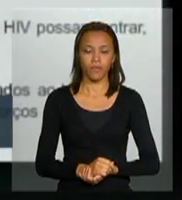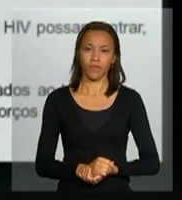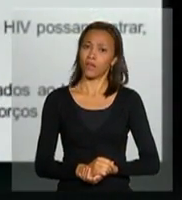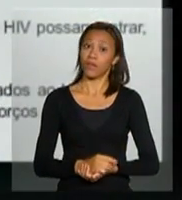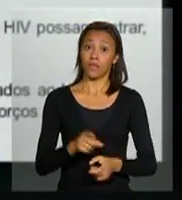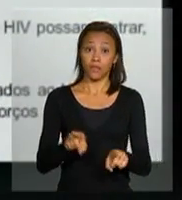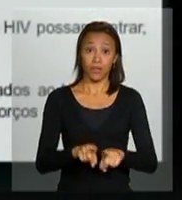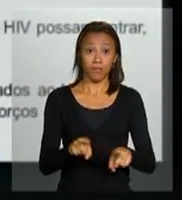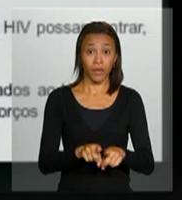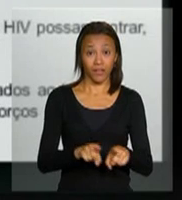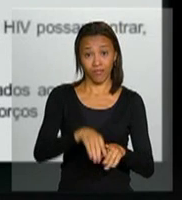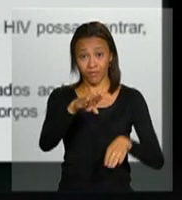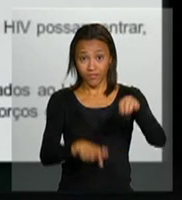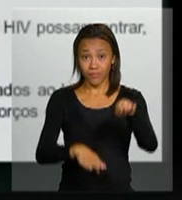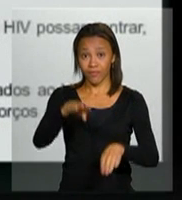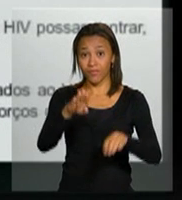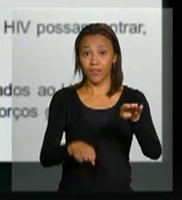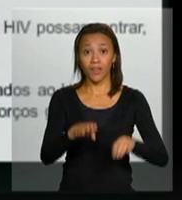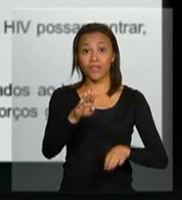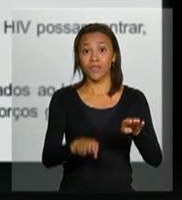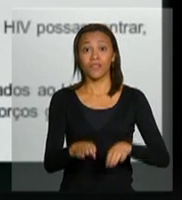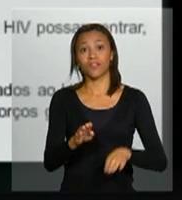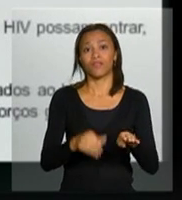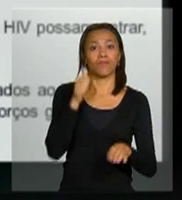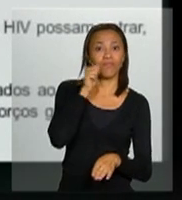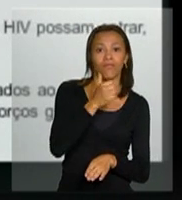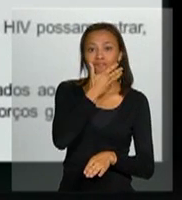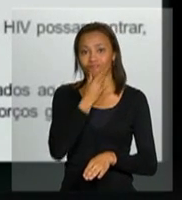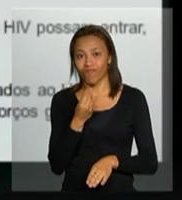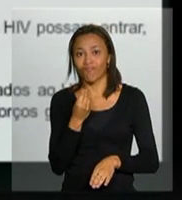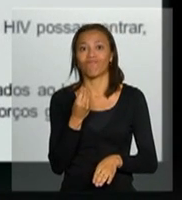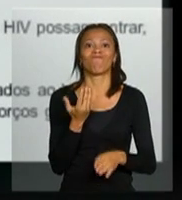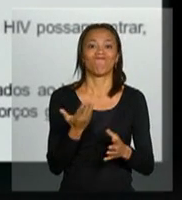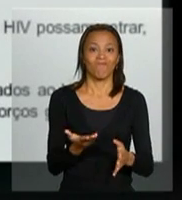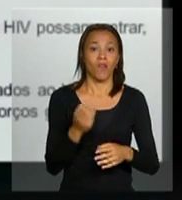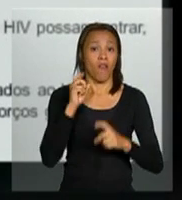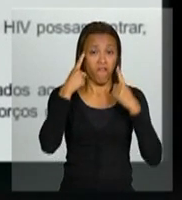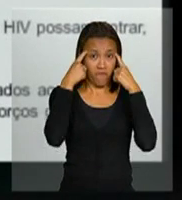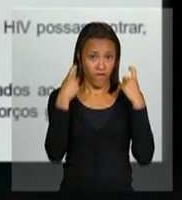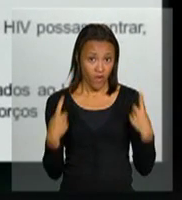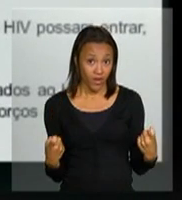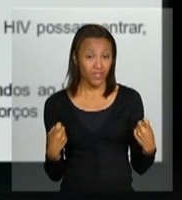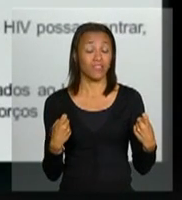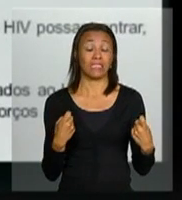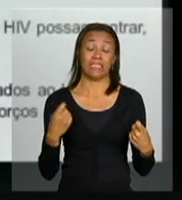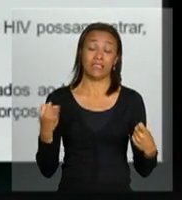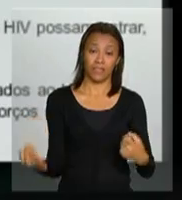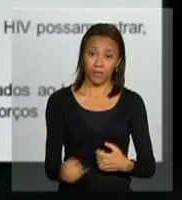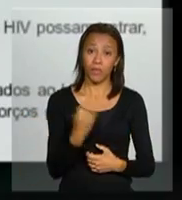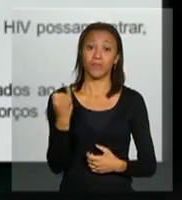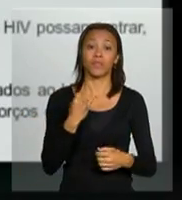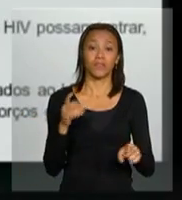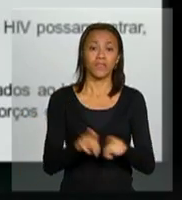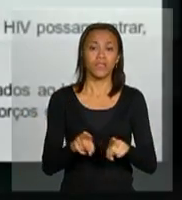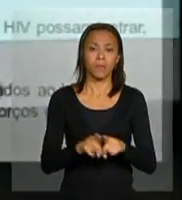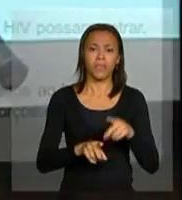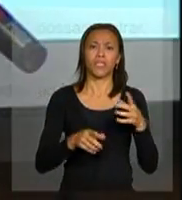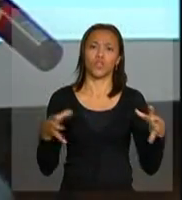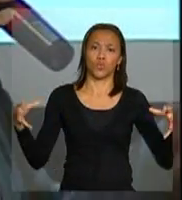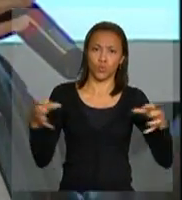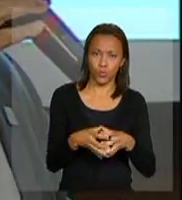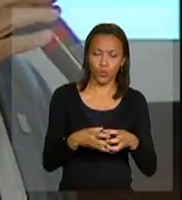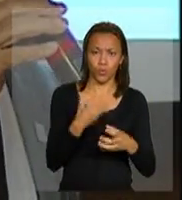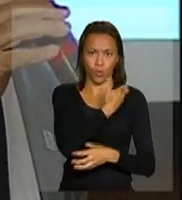Desigualdade de gênero, eliminar e o abuso à violência baseada em gênero. Esse é um ponto fundamental. O NARES tem trabalhado com o governo